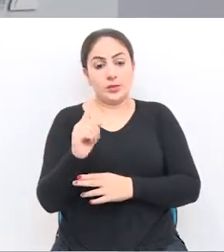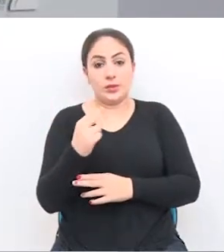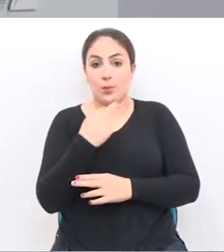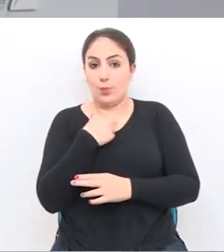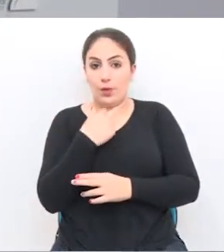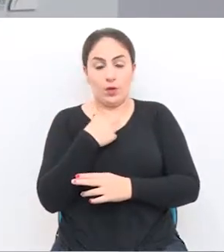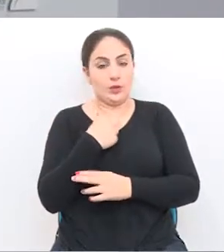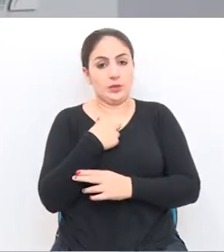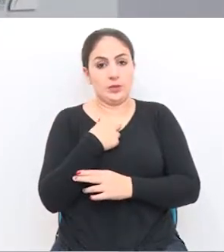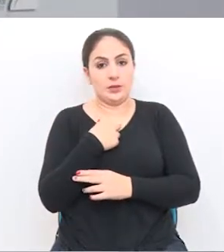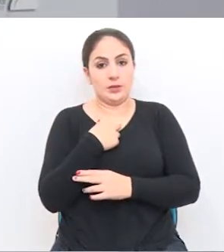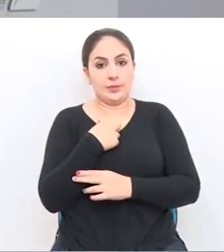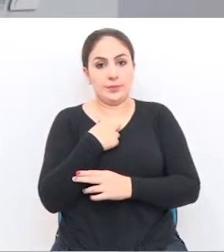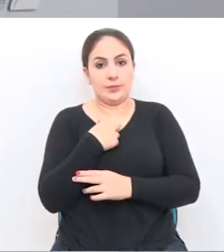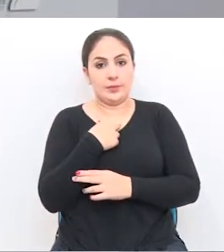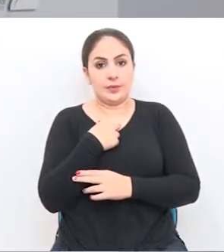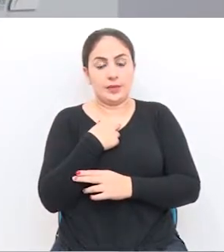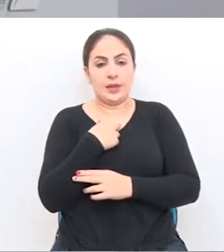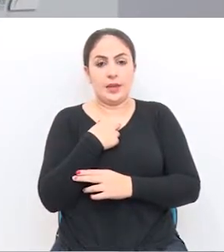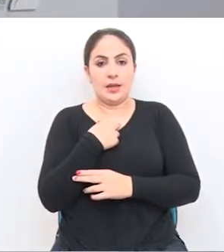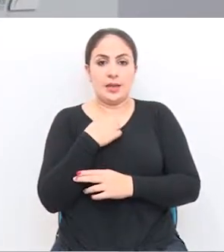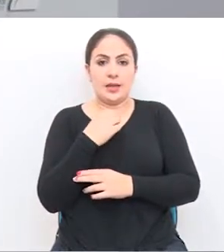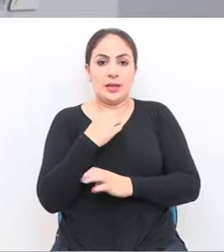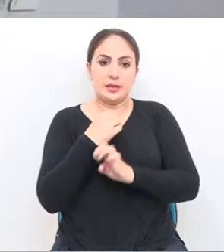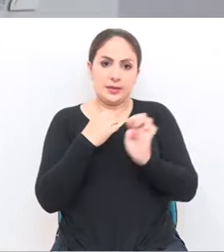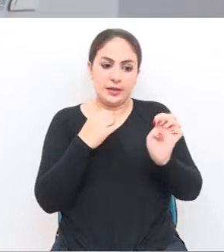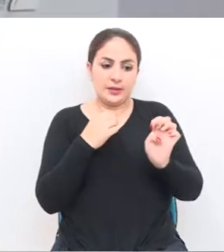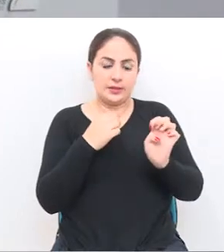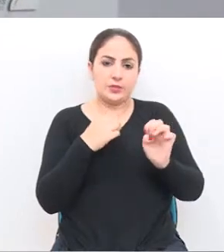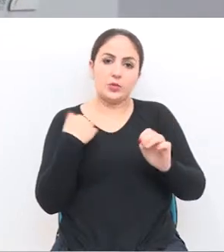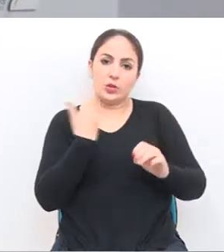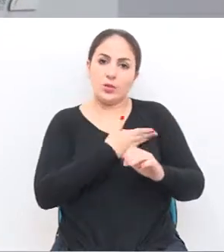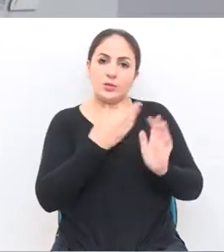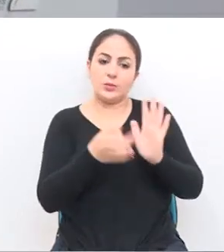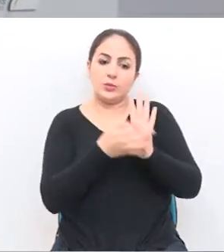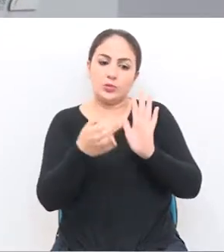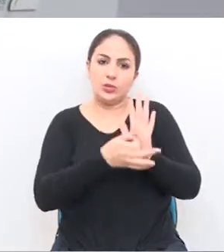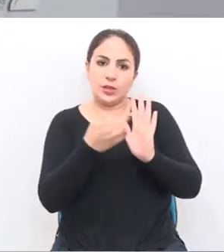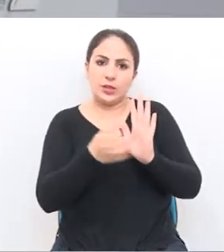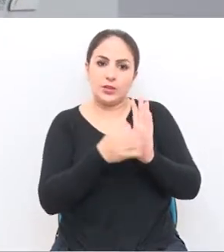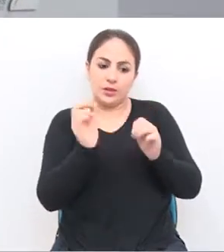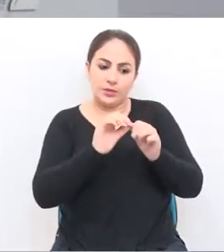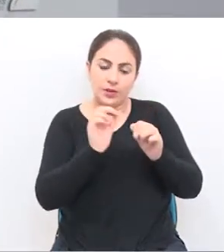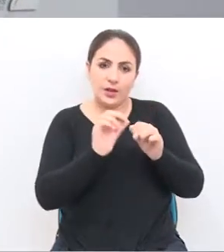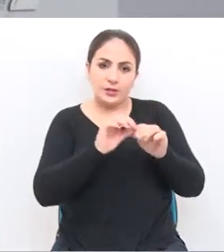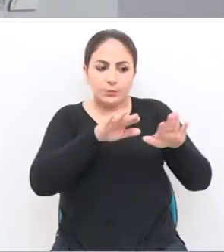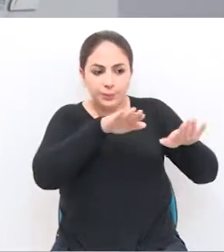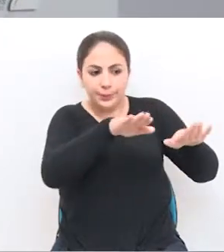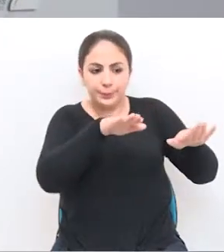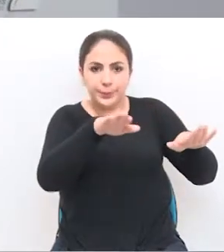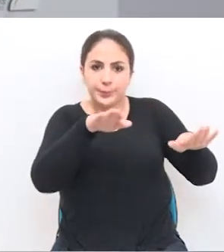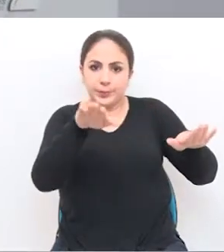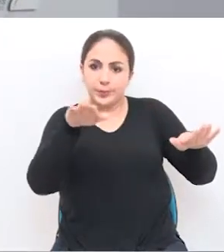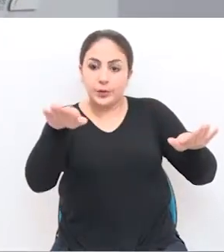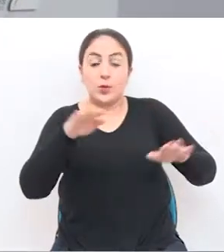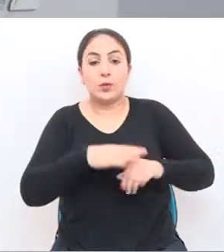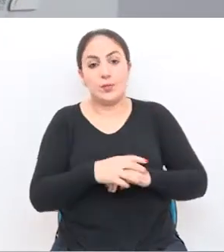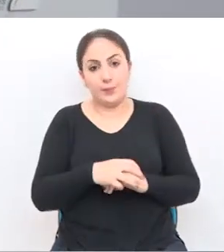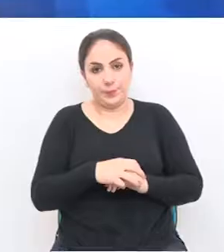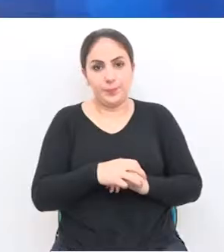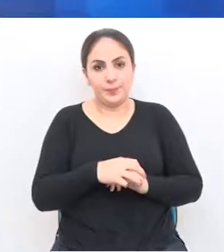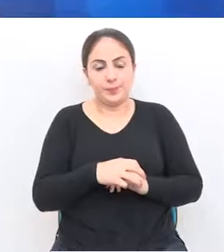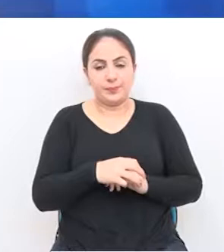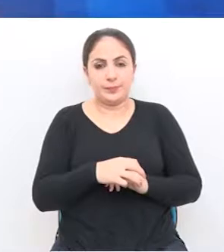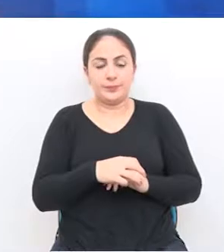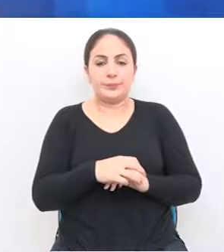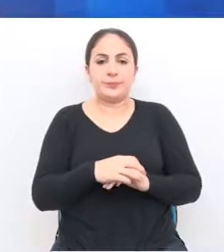direita e não na esquerda, e é uma pista muito larga, nós estamos sugerindo, então, que o Executivo faça o estudo e se achar viável, então, que faça o assumento